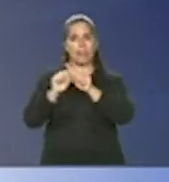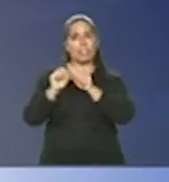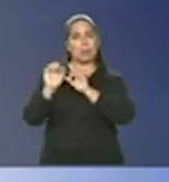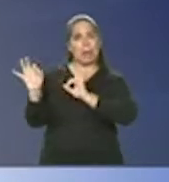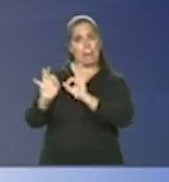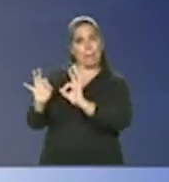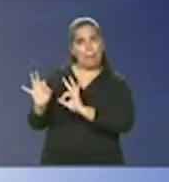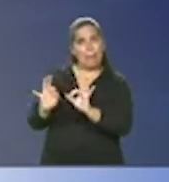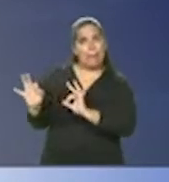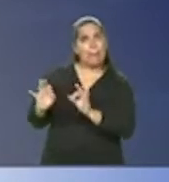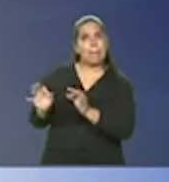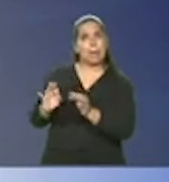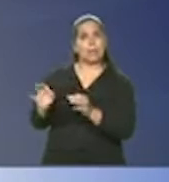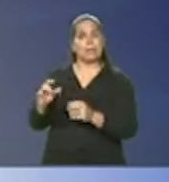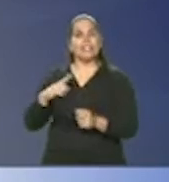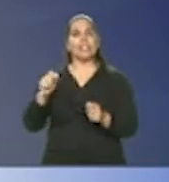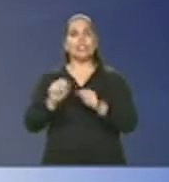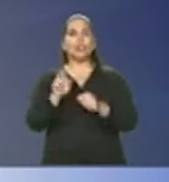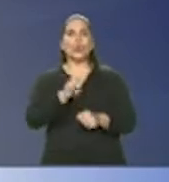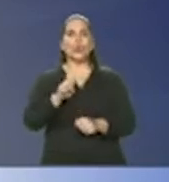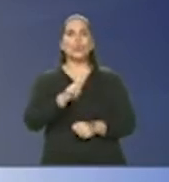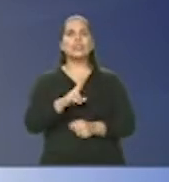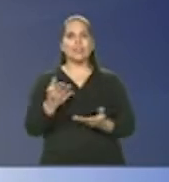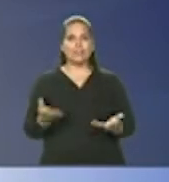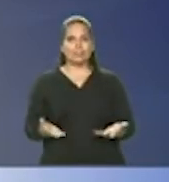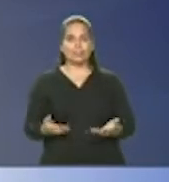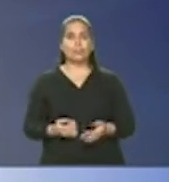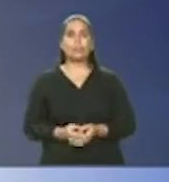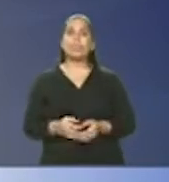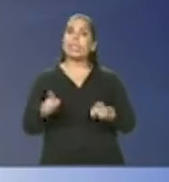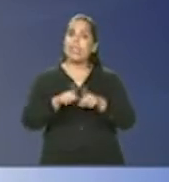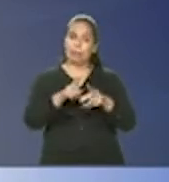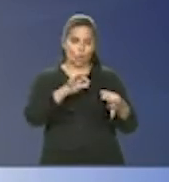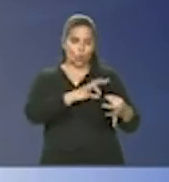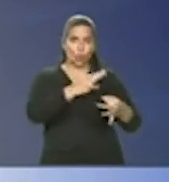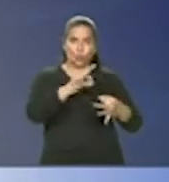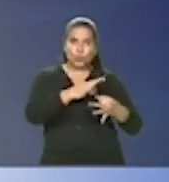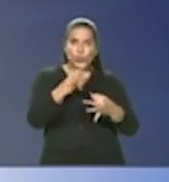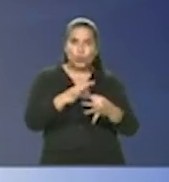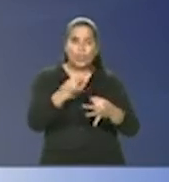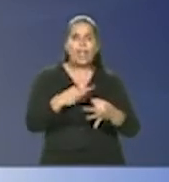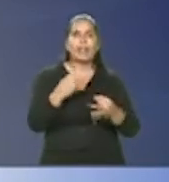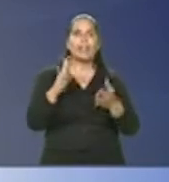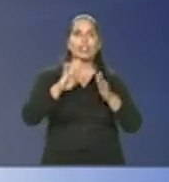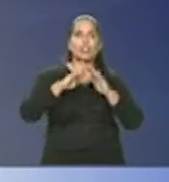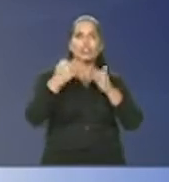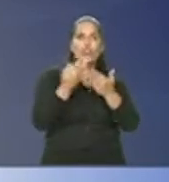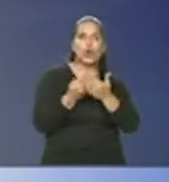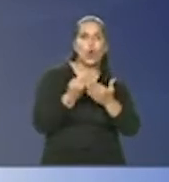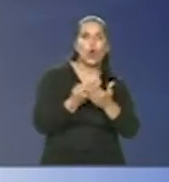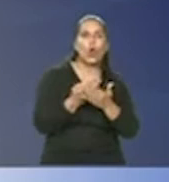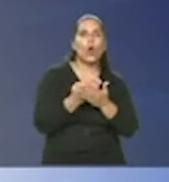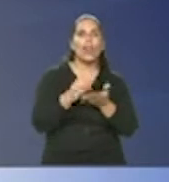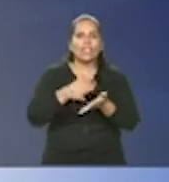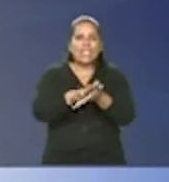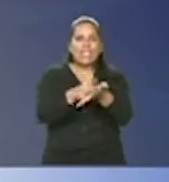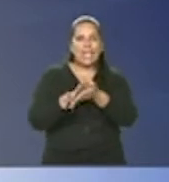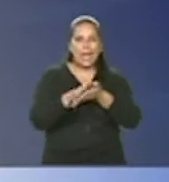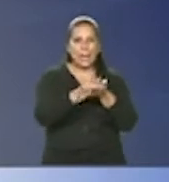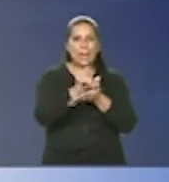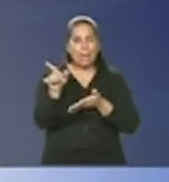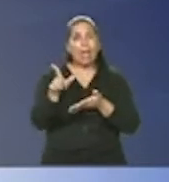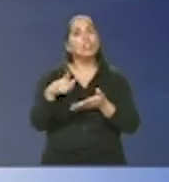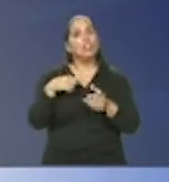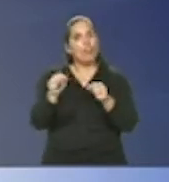para nós usarmos na nossa rede e também costureiras das escolas de samba que estão